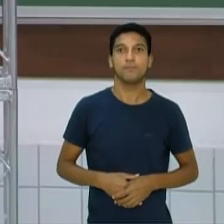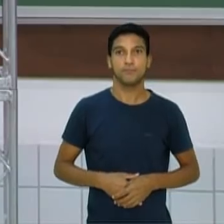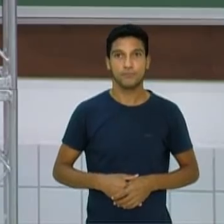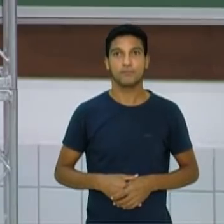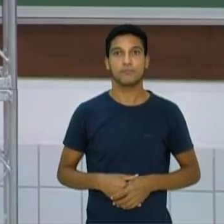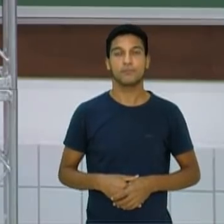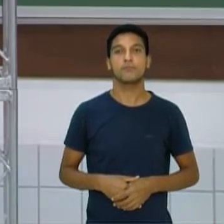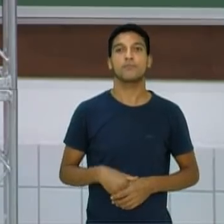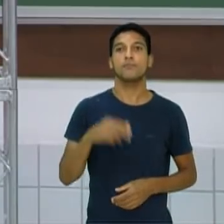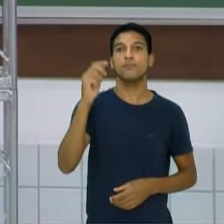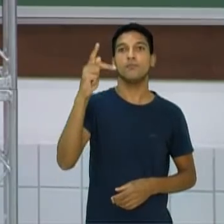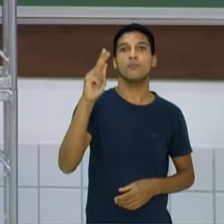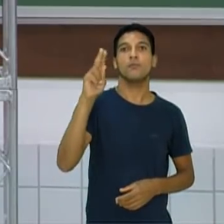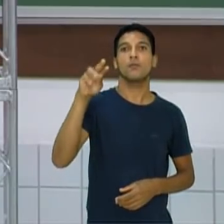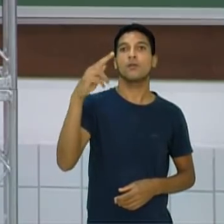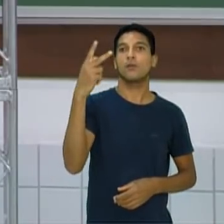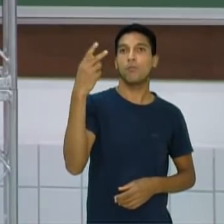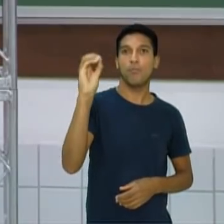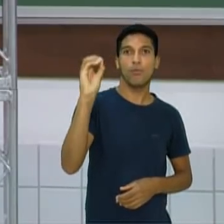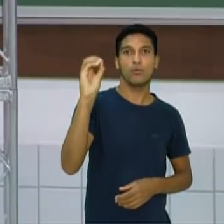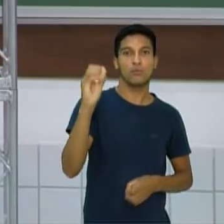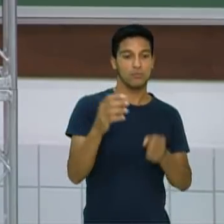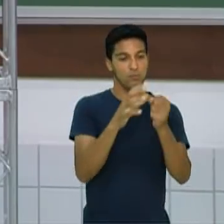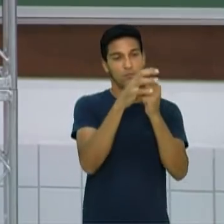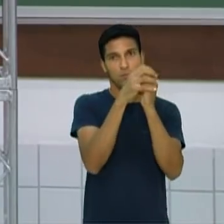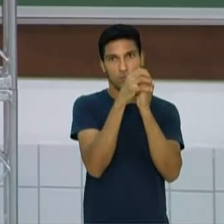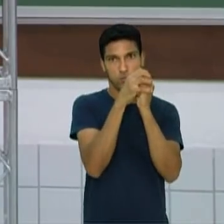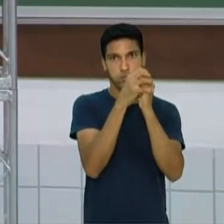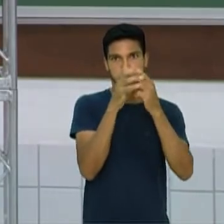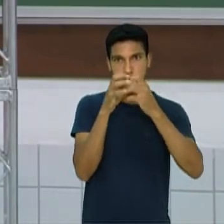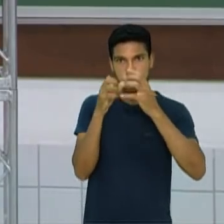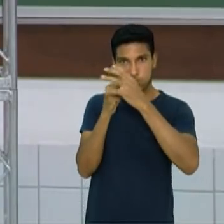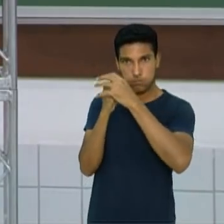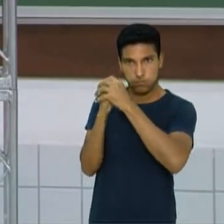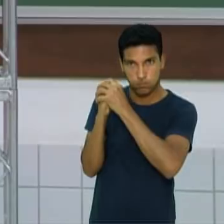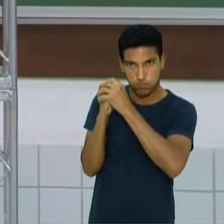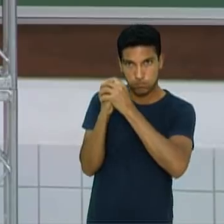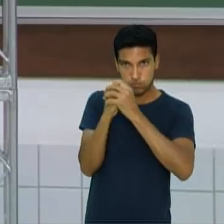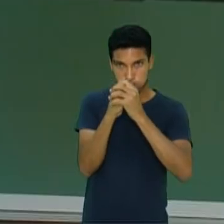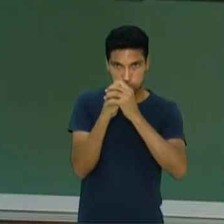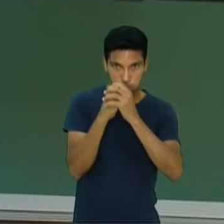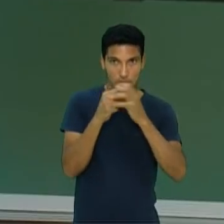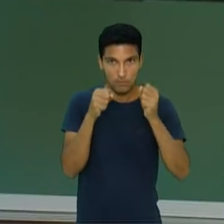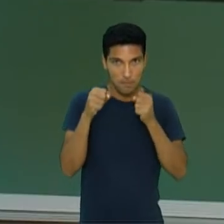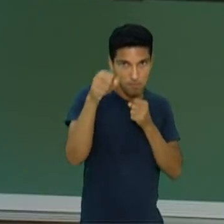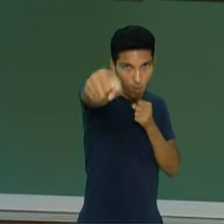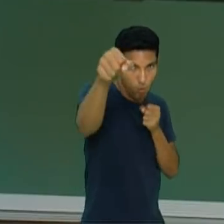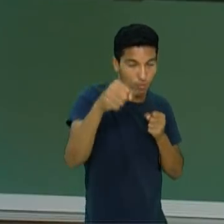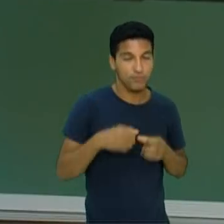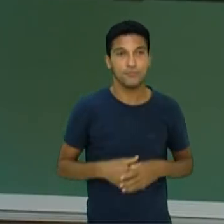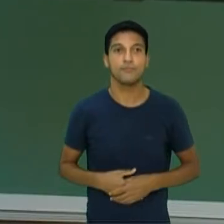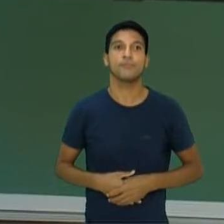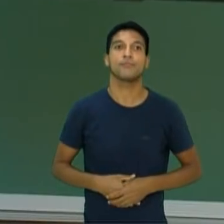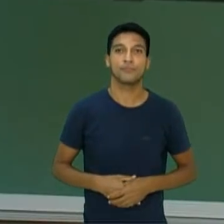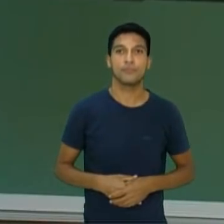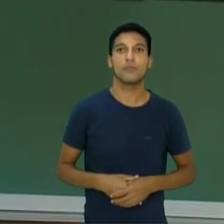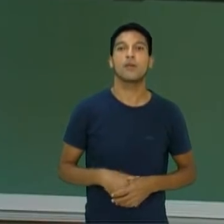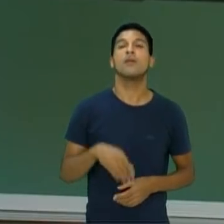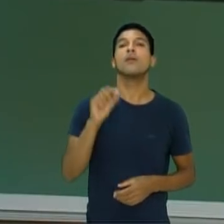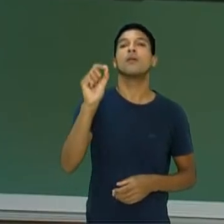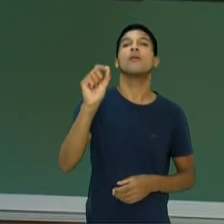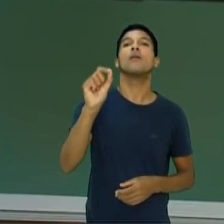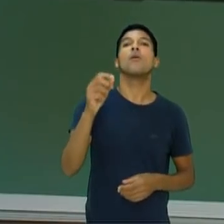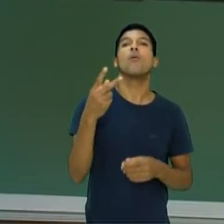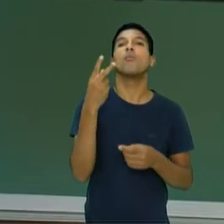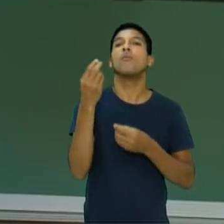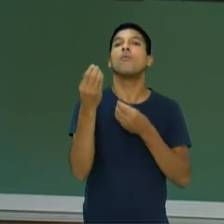punhos, né? Então, os atletas vão trocar socos no ringue, ok? Vence quem fizer o maior número de pontos